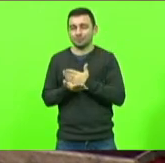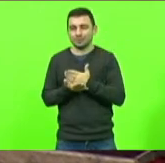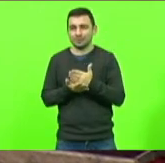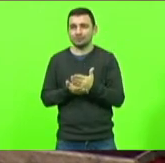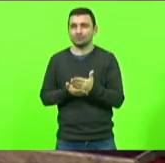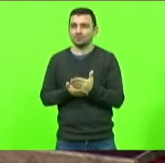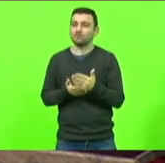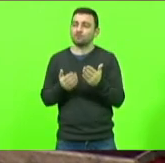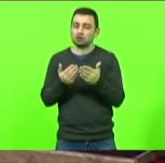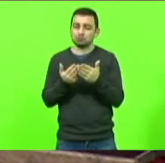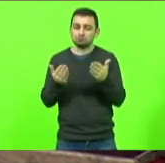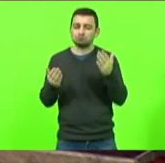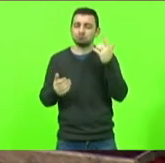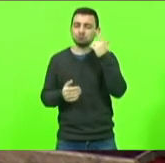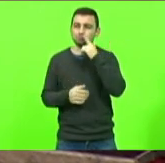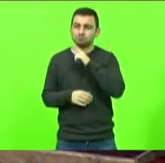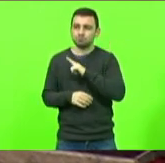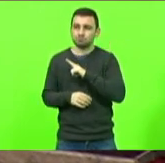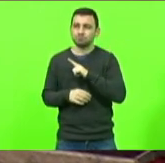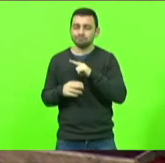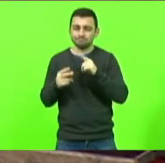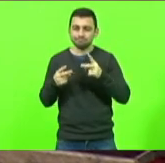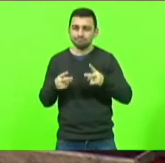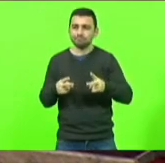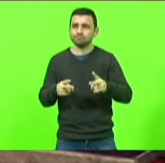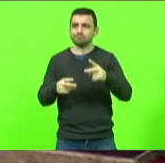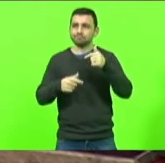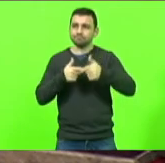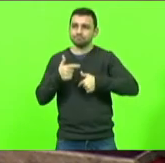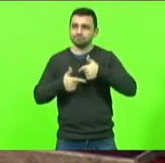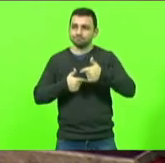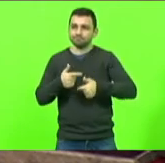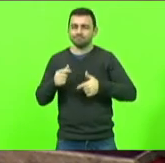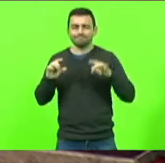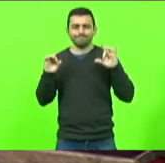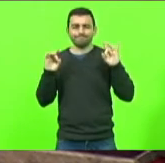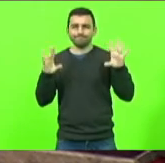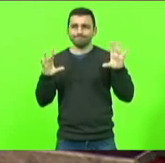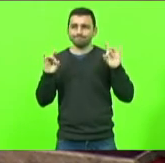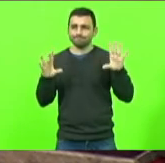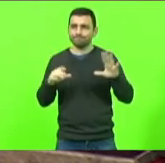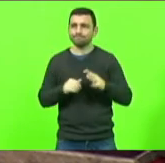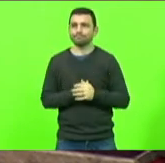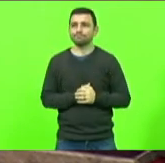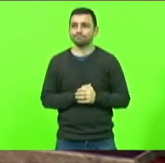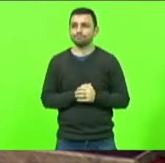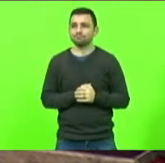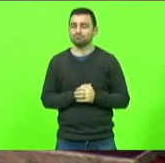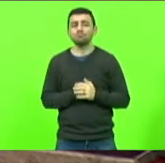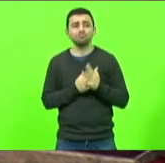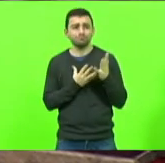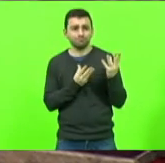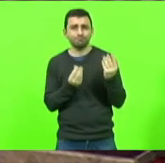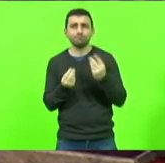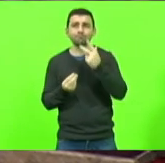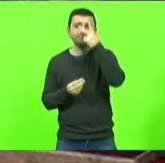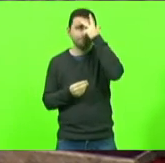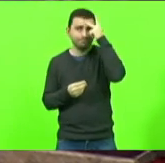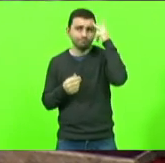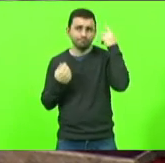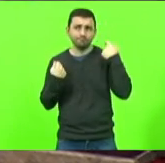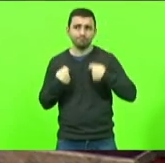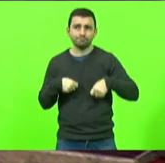vocês conseguiram e continuam fazendo esse trabalho maravilhoso muita gente precisou